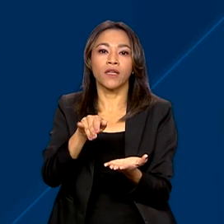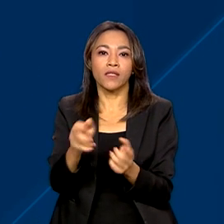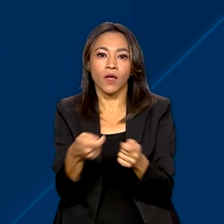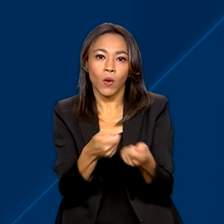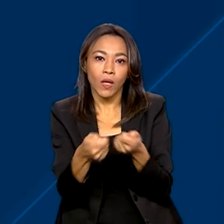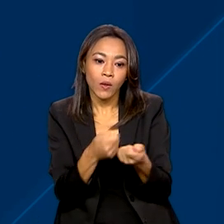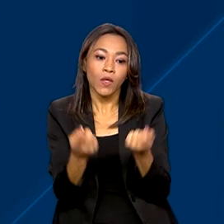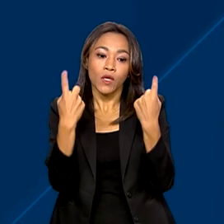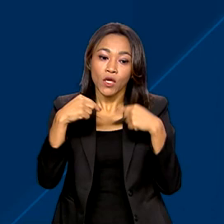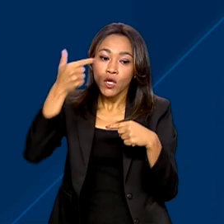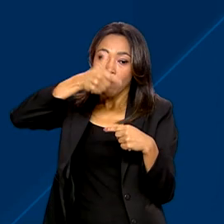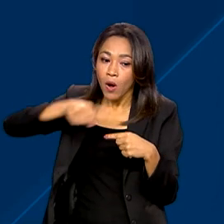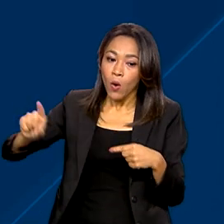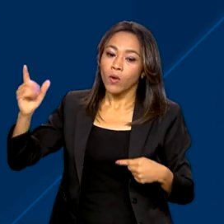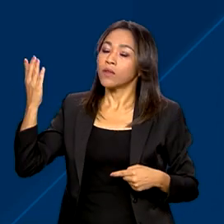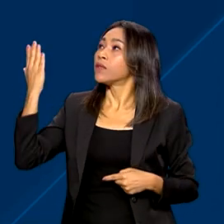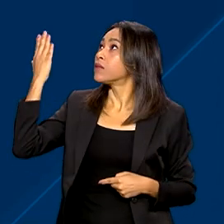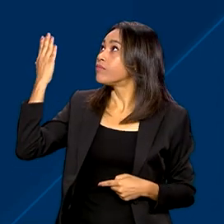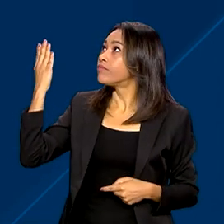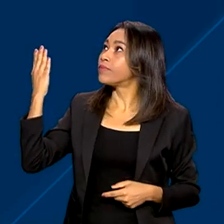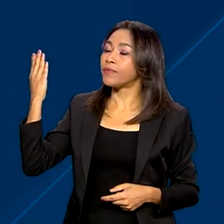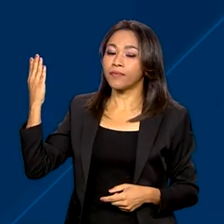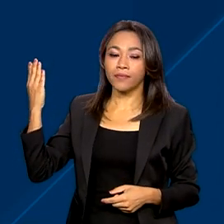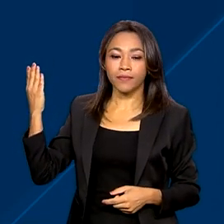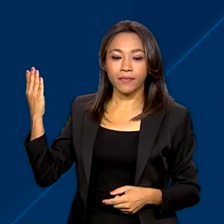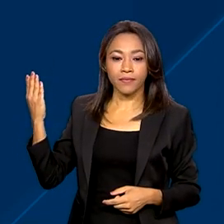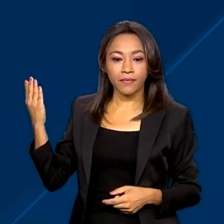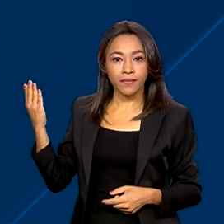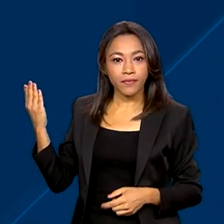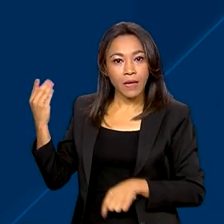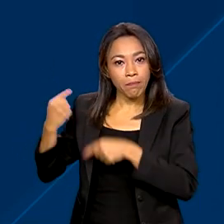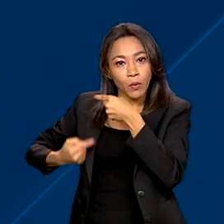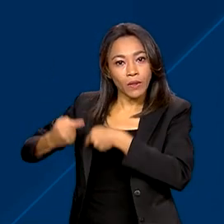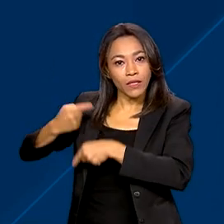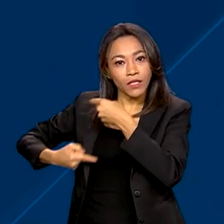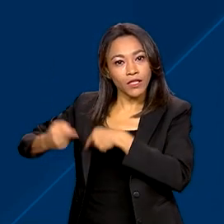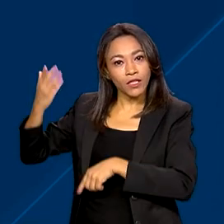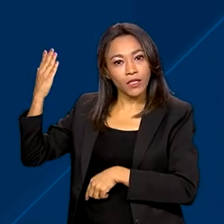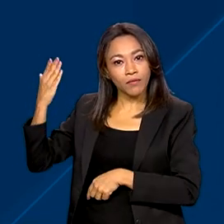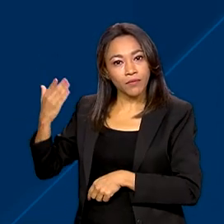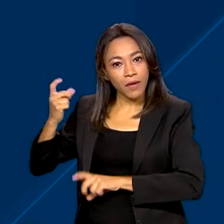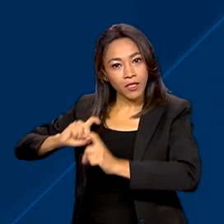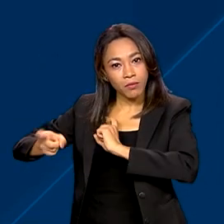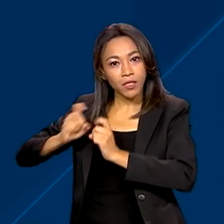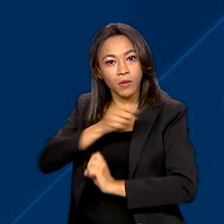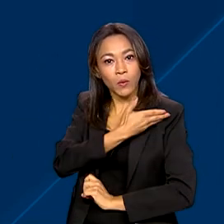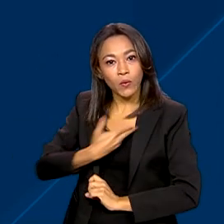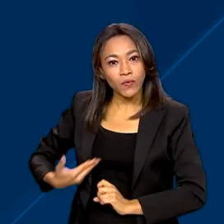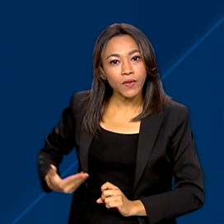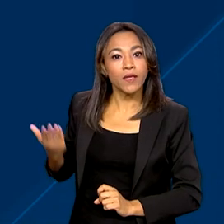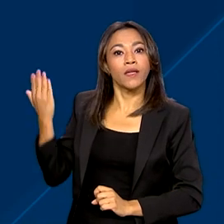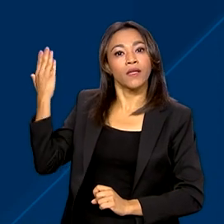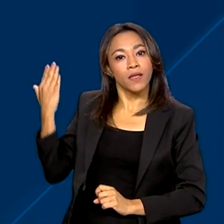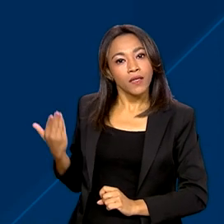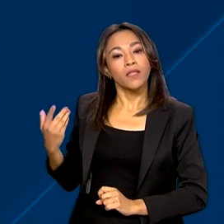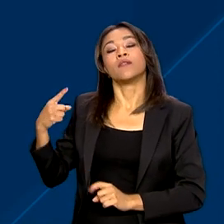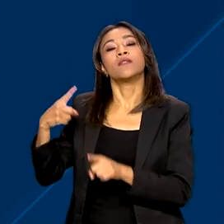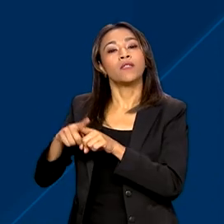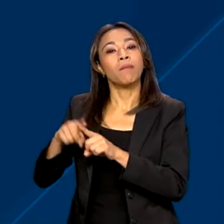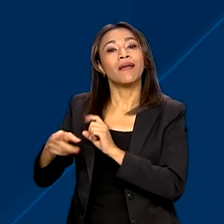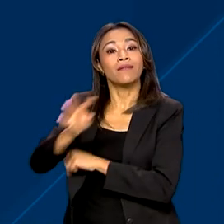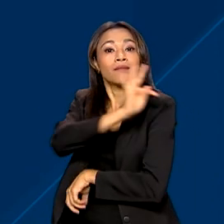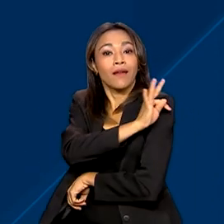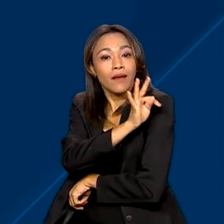transversais, como especialistas em políticas públicas e gestão governamental e de analistas técnicos